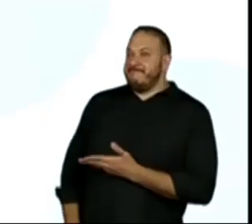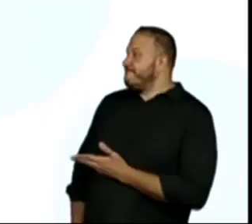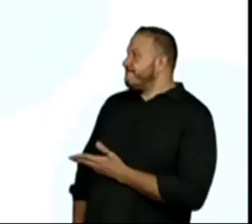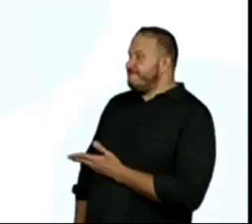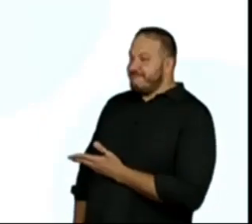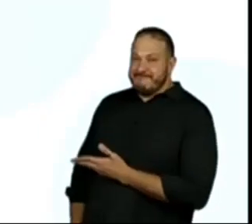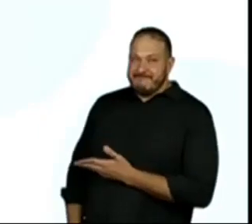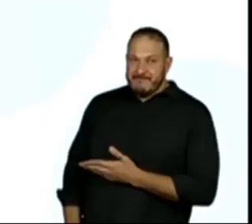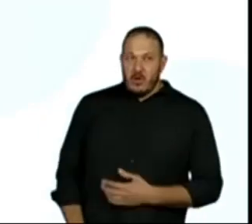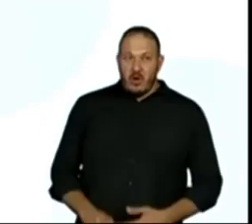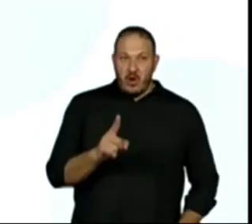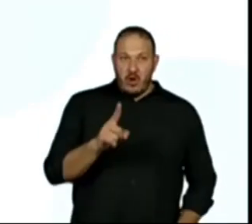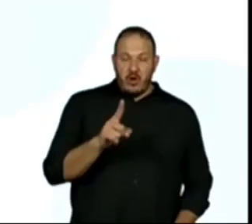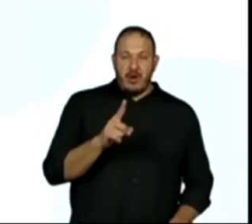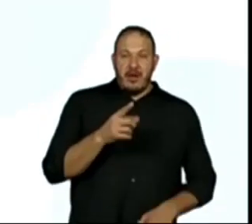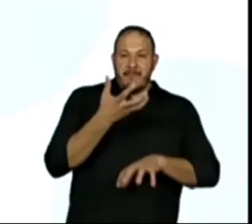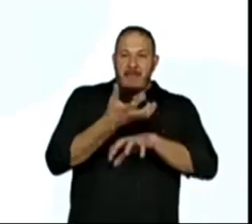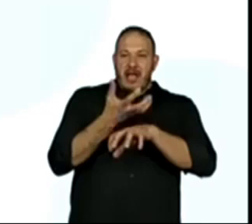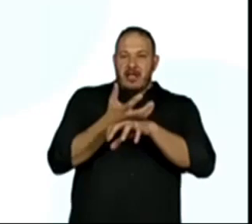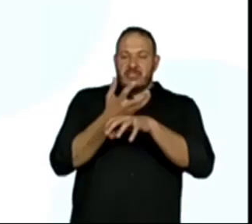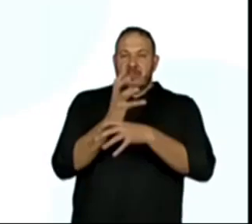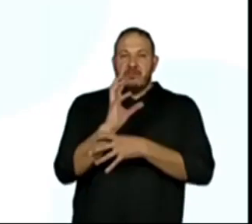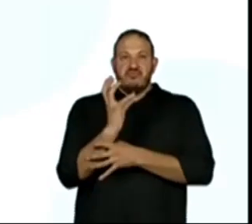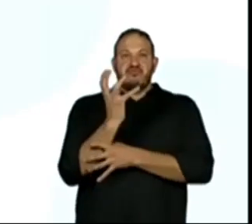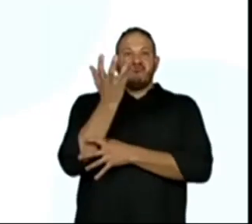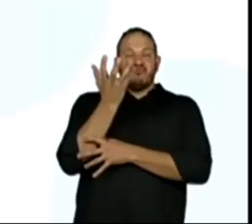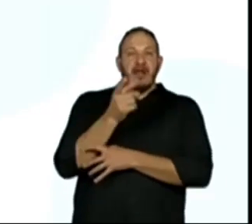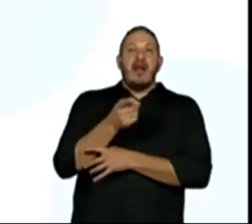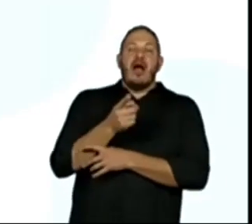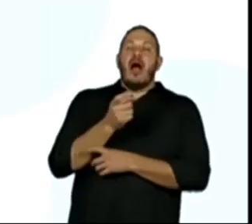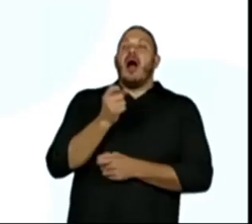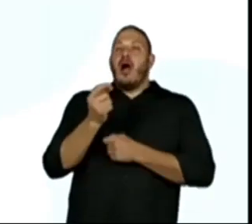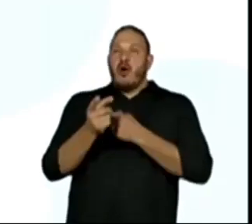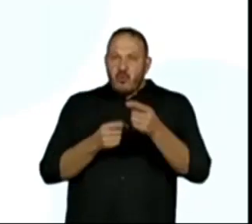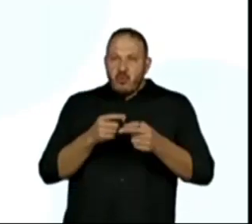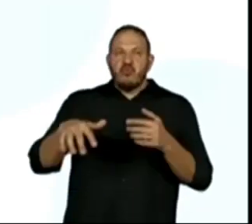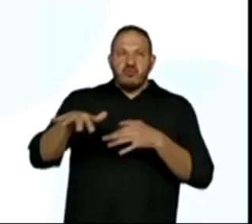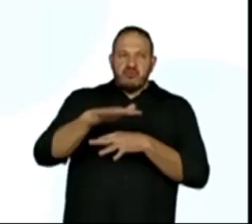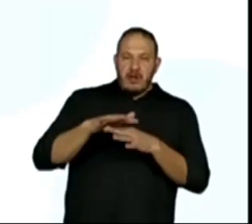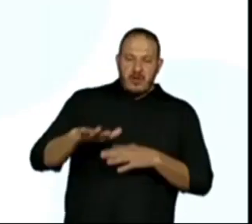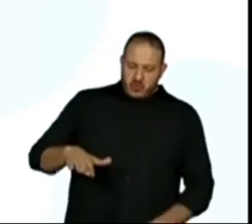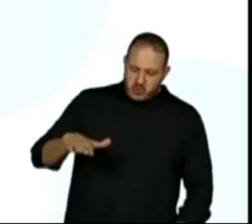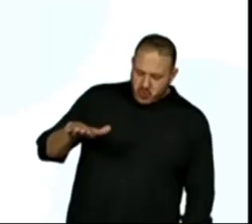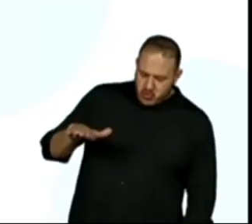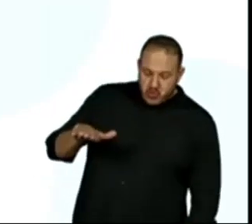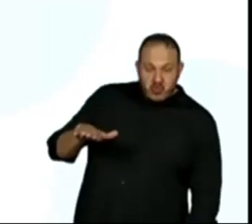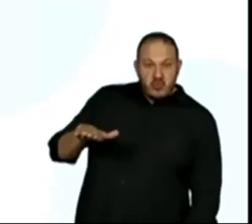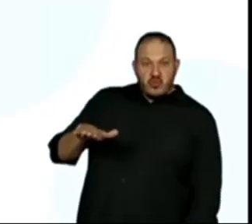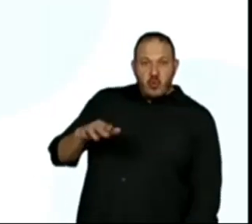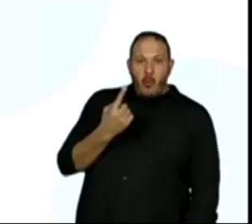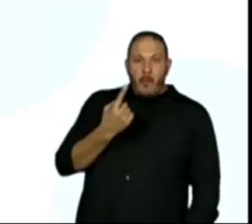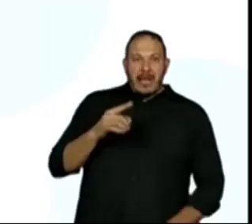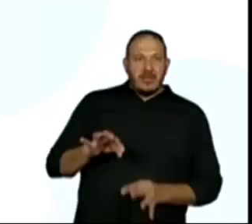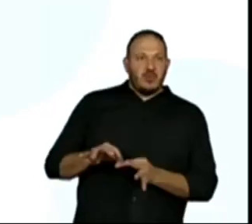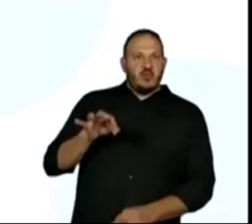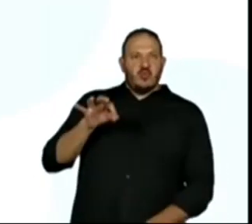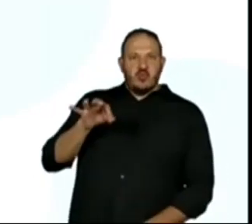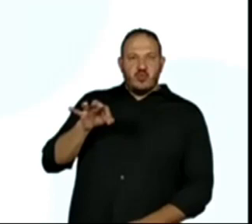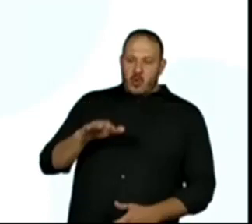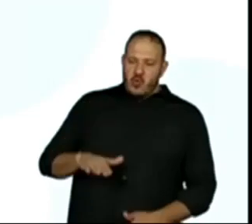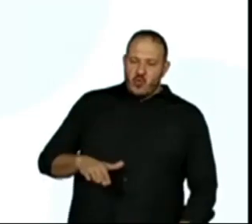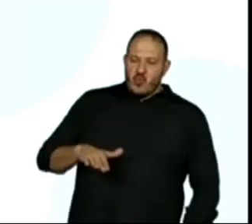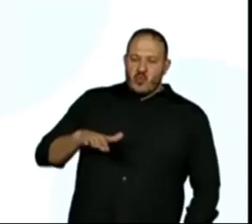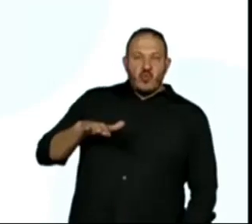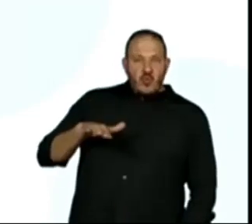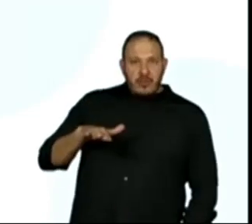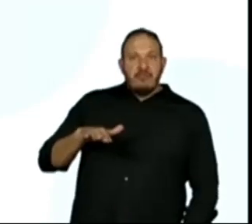O abacaxeiro é planta que alcança um metro de altura. Quando adulto, é constituído